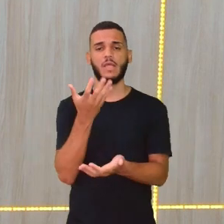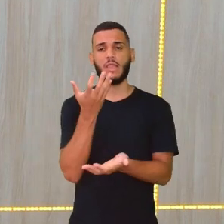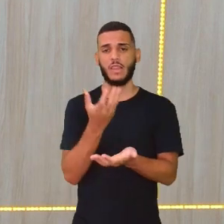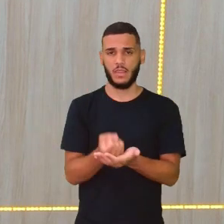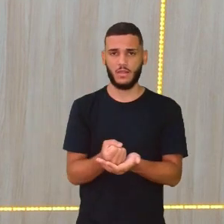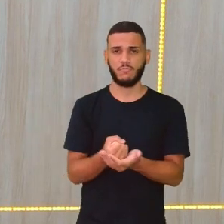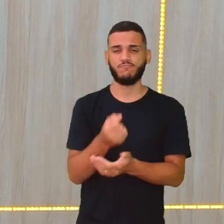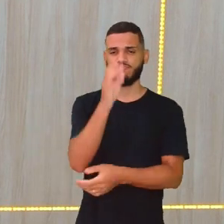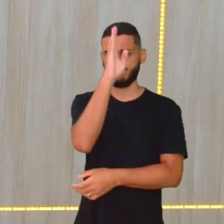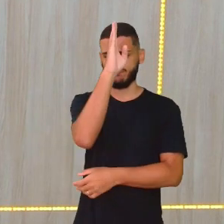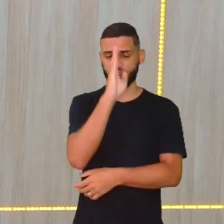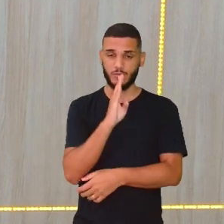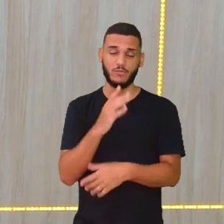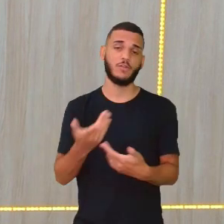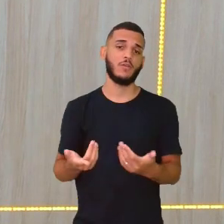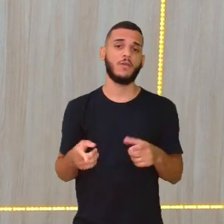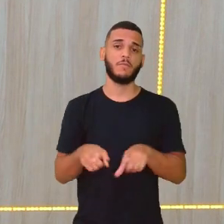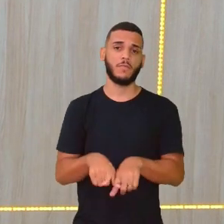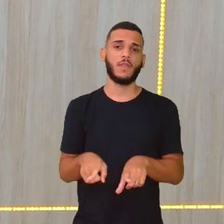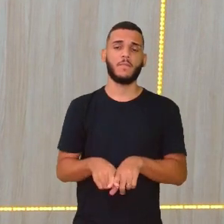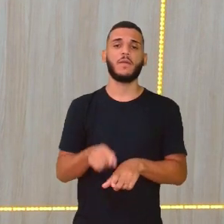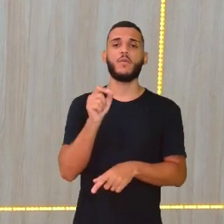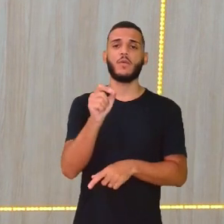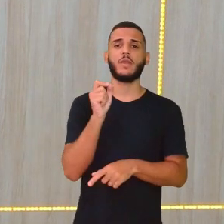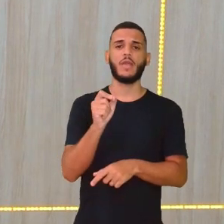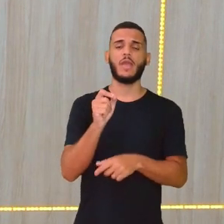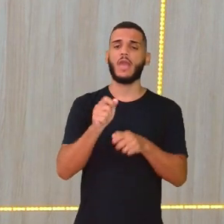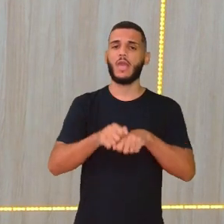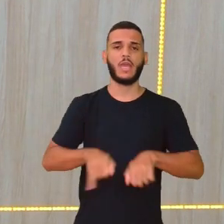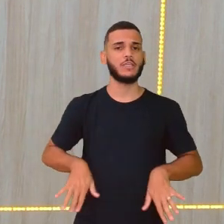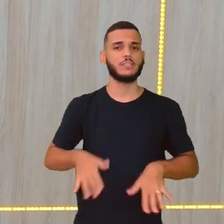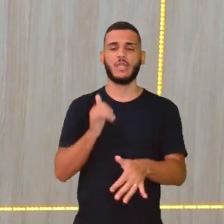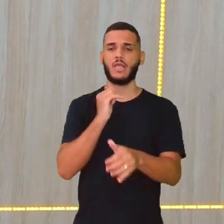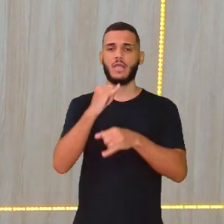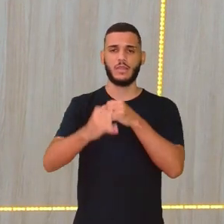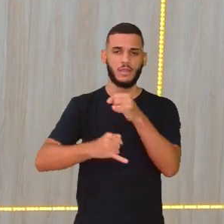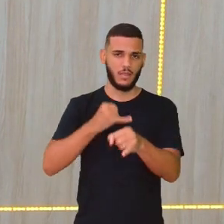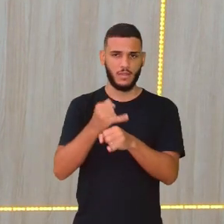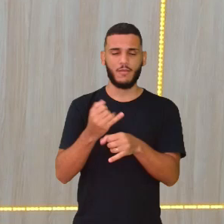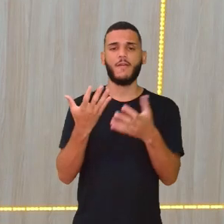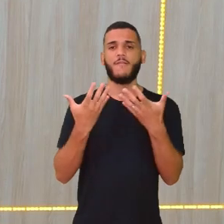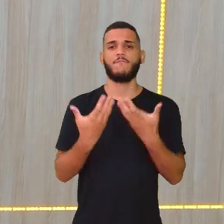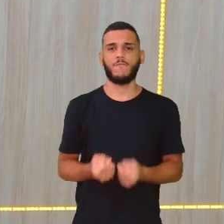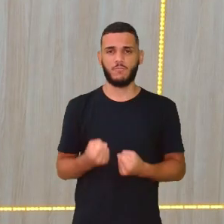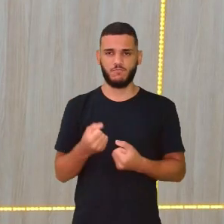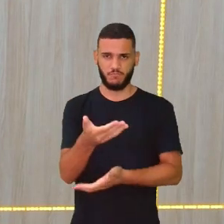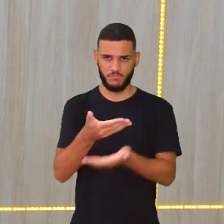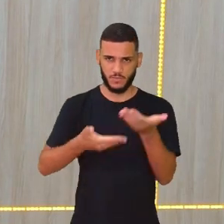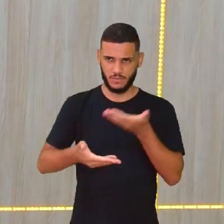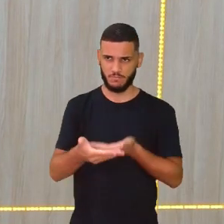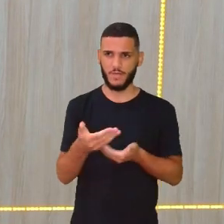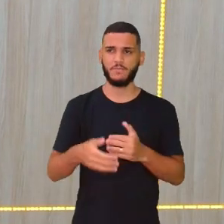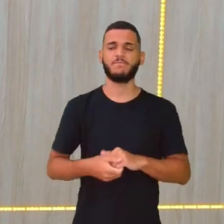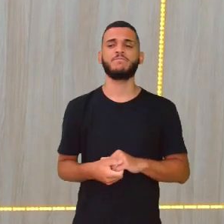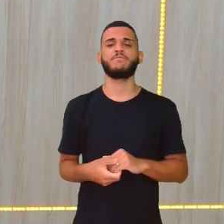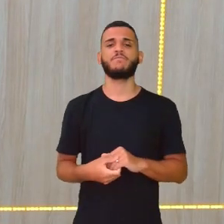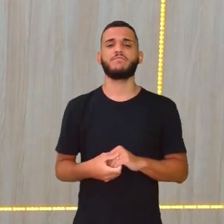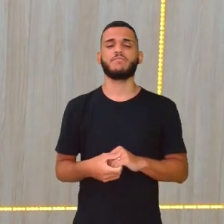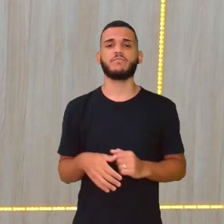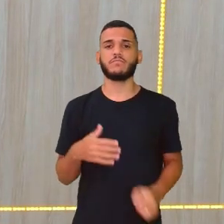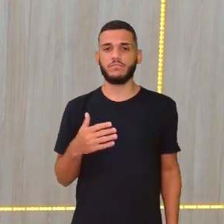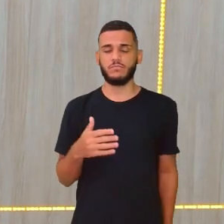gratuito e também não vai gastar a internet. Então, vem-se embora conversar com a gente. Mas, se de repente